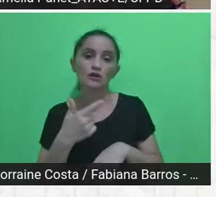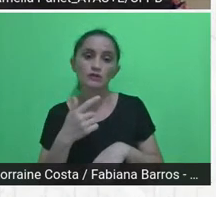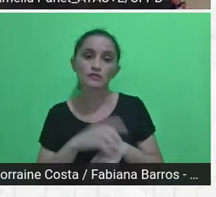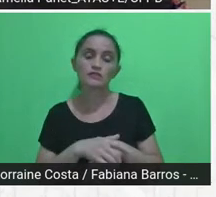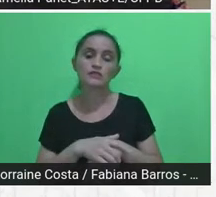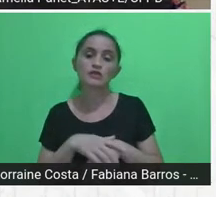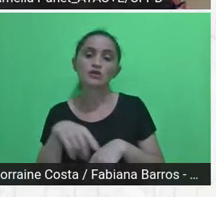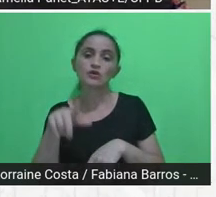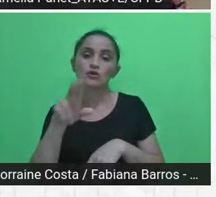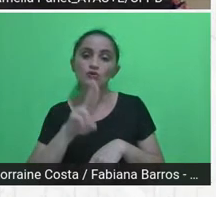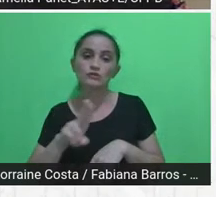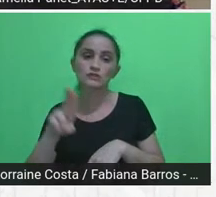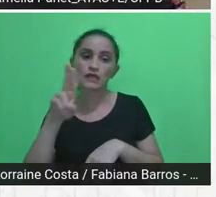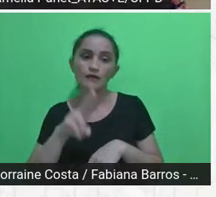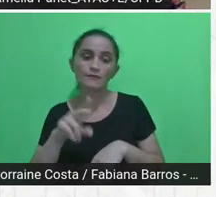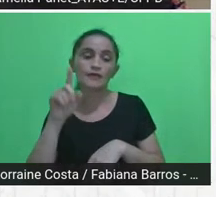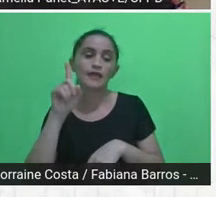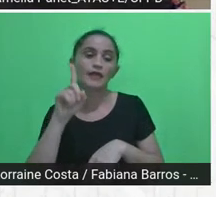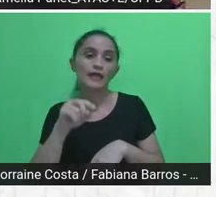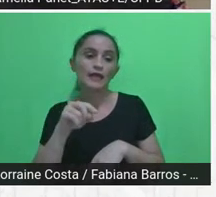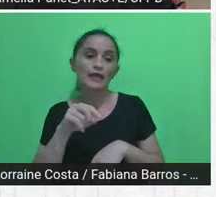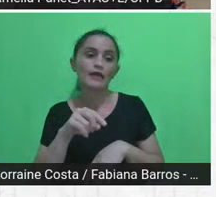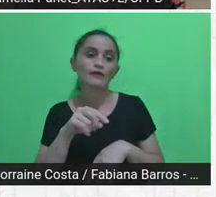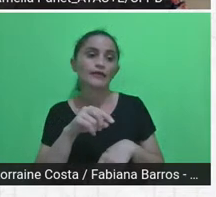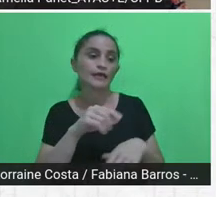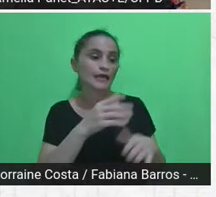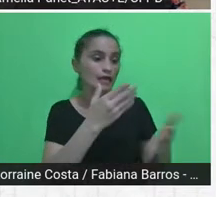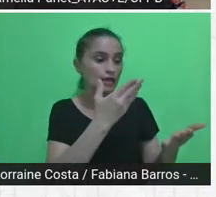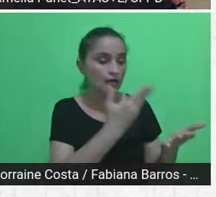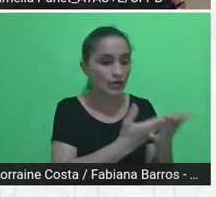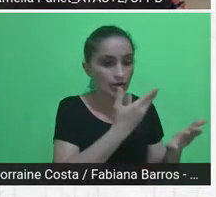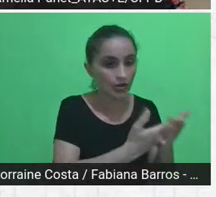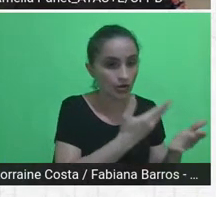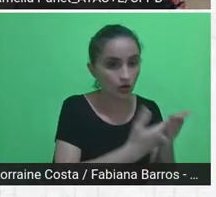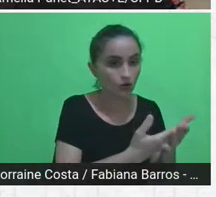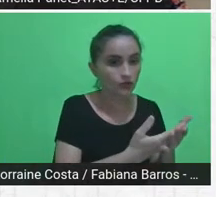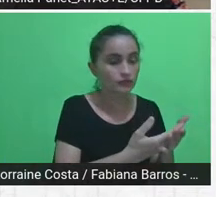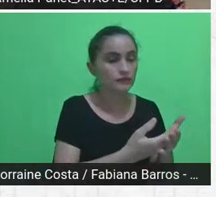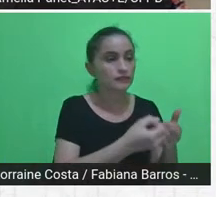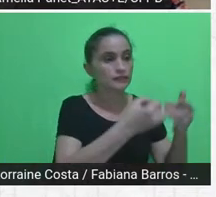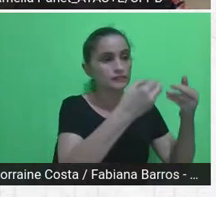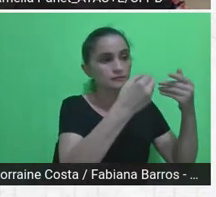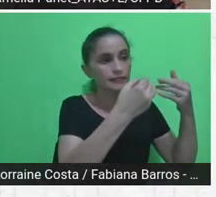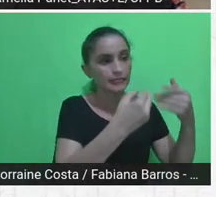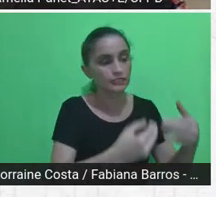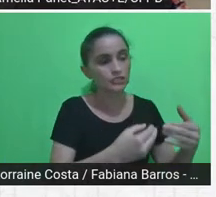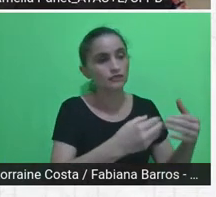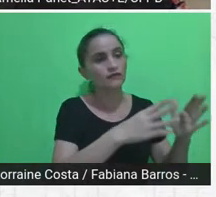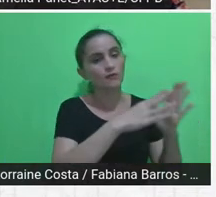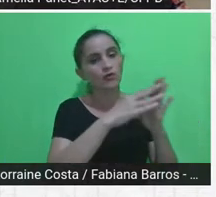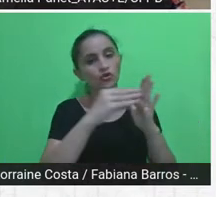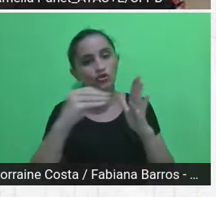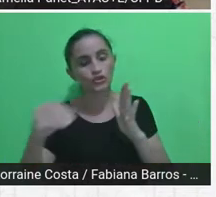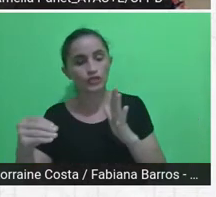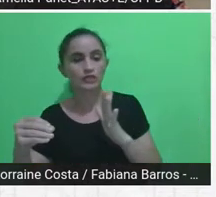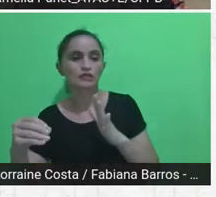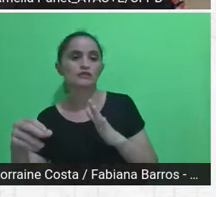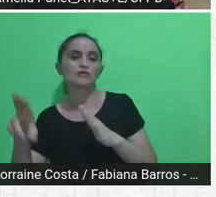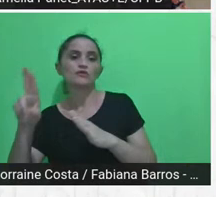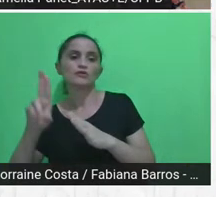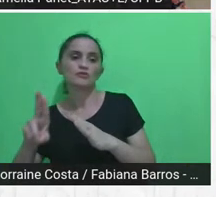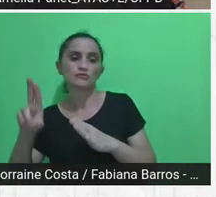reprodução das aulas expositivas, sendo que na modalidade remota, começava a cansar